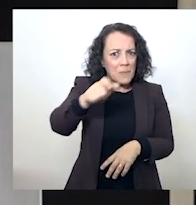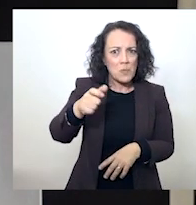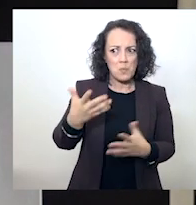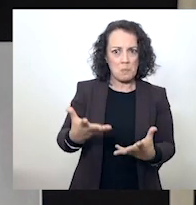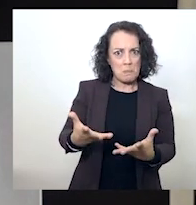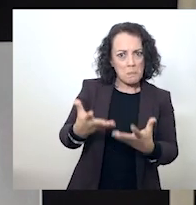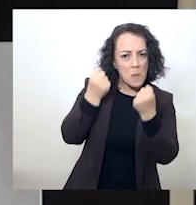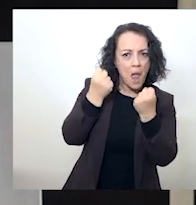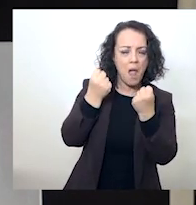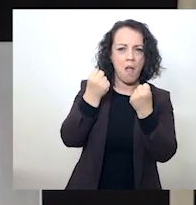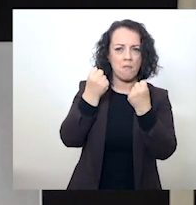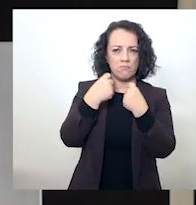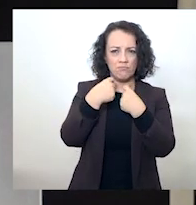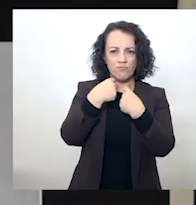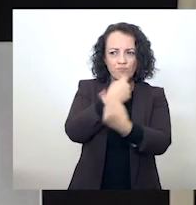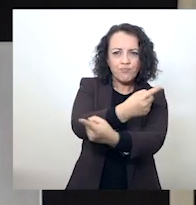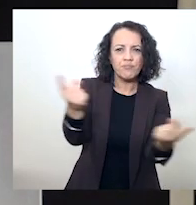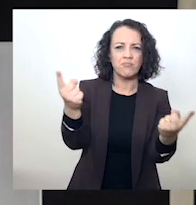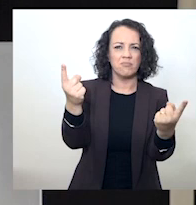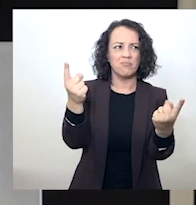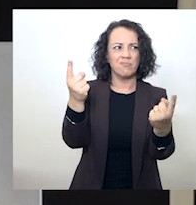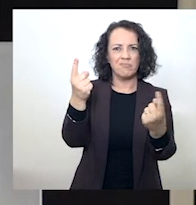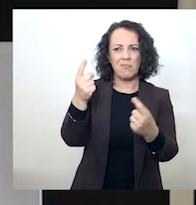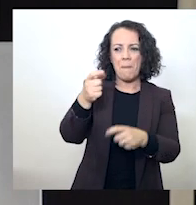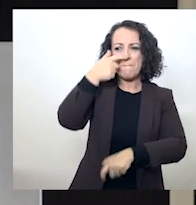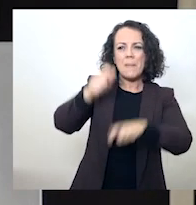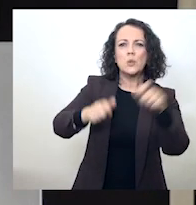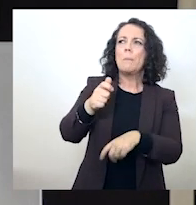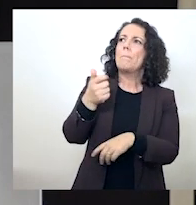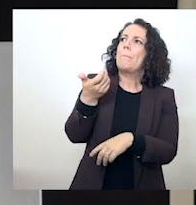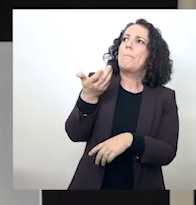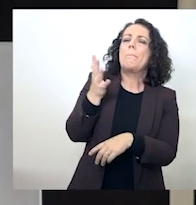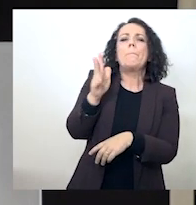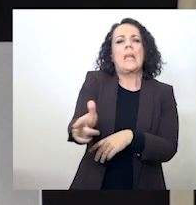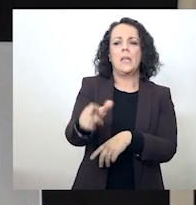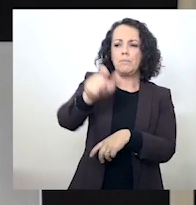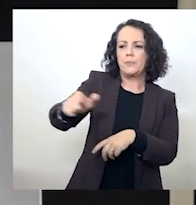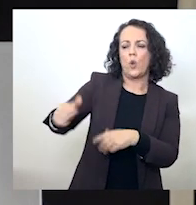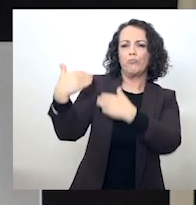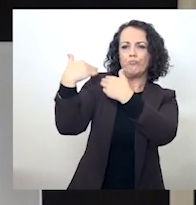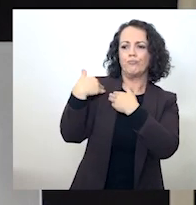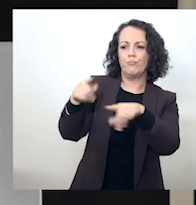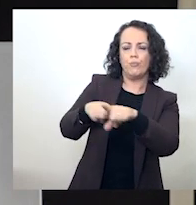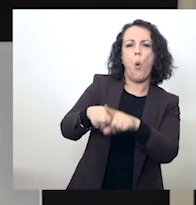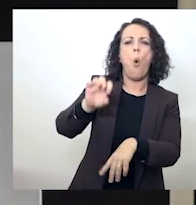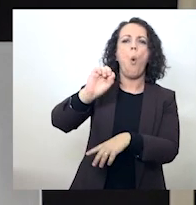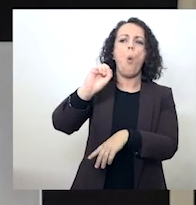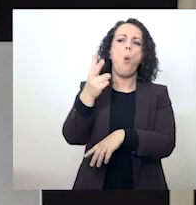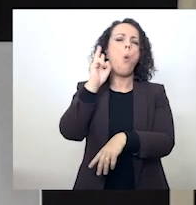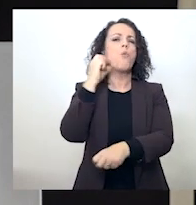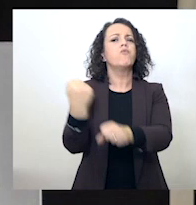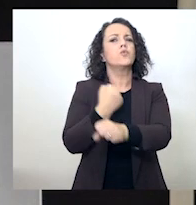passar centenas ou um milhar de titulares de cargos políticos ou de funcionários, por muito